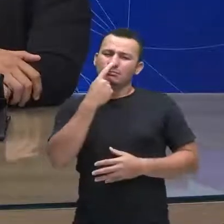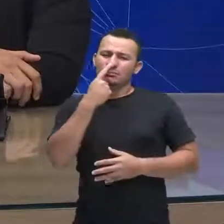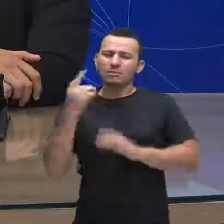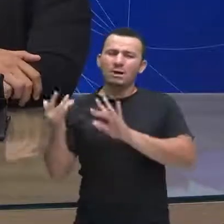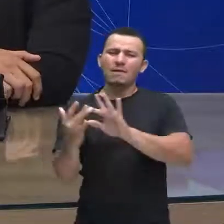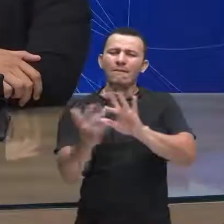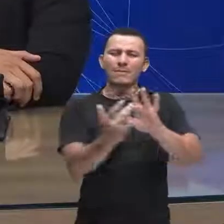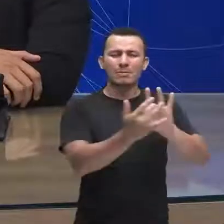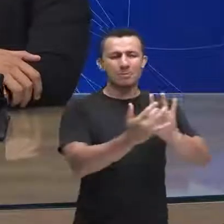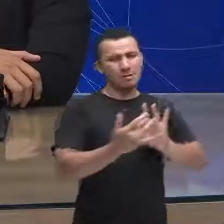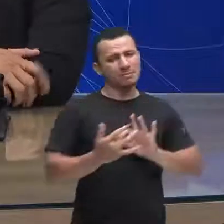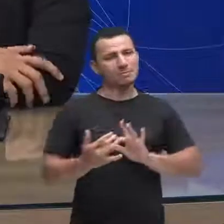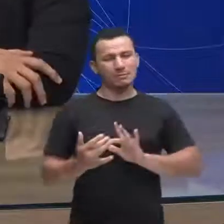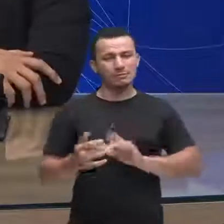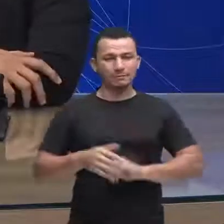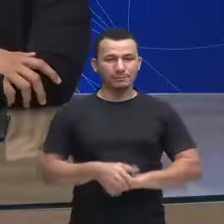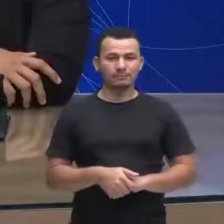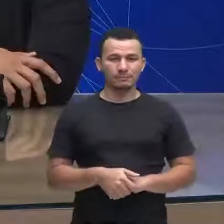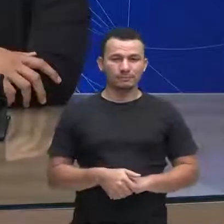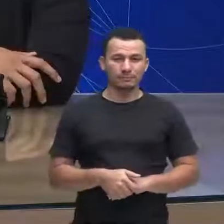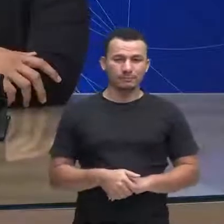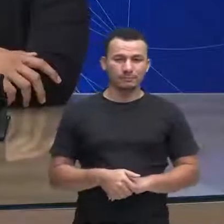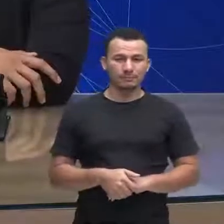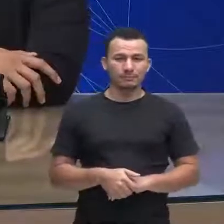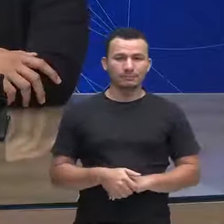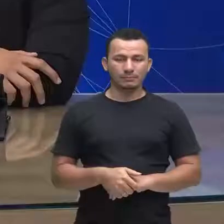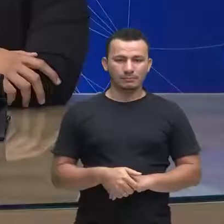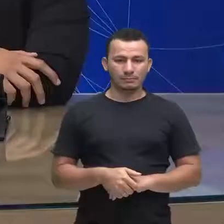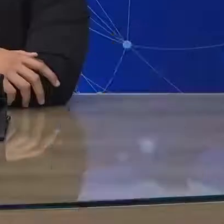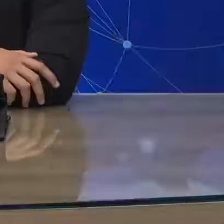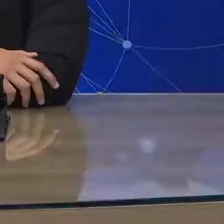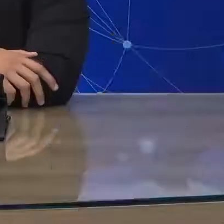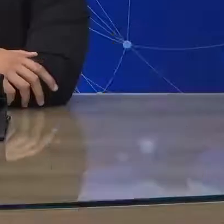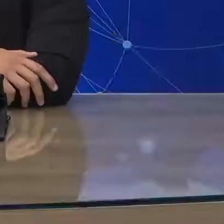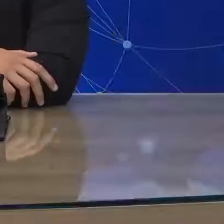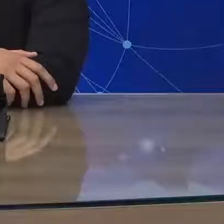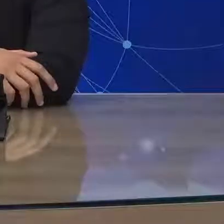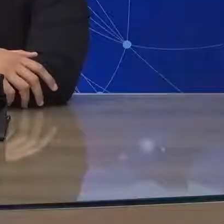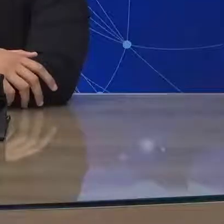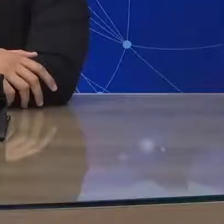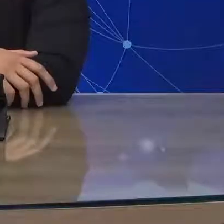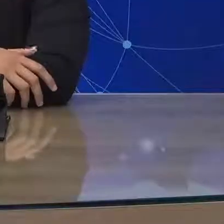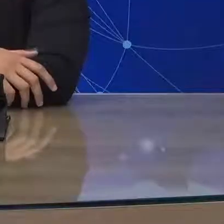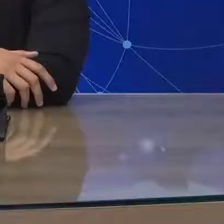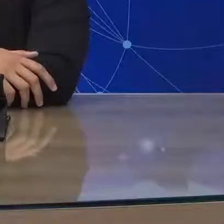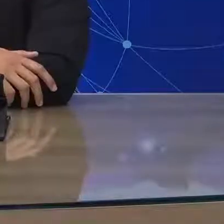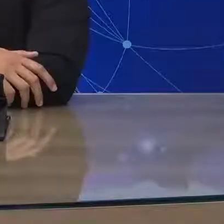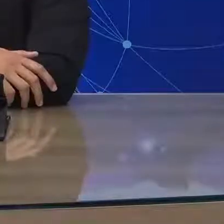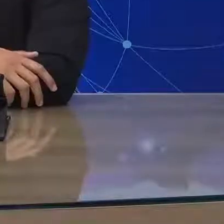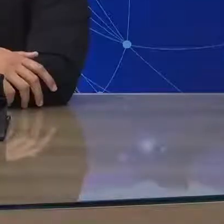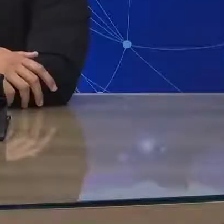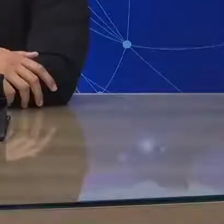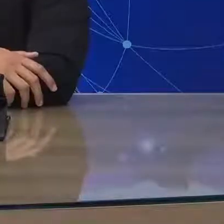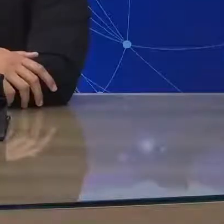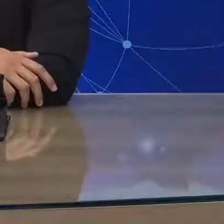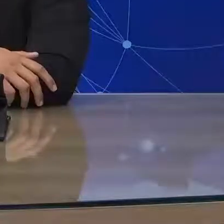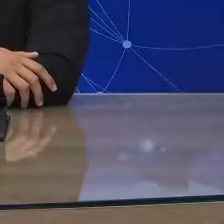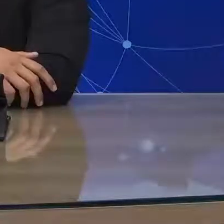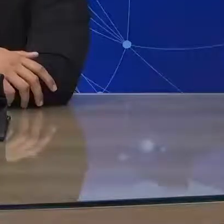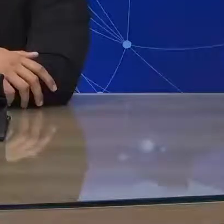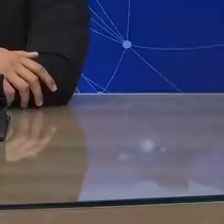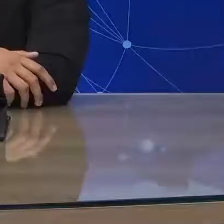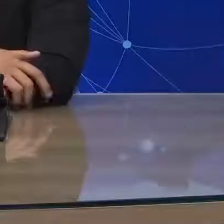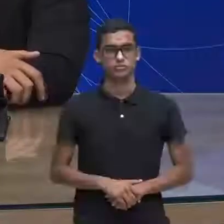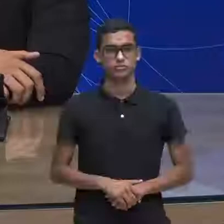nós somos eu afeto o outro o outro me afeta agora nós precisamos pensar de